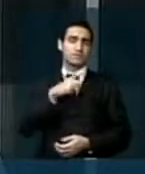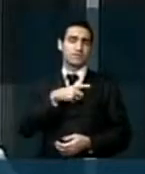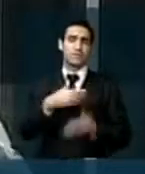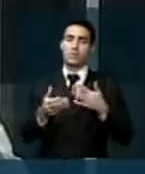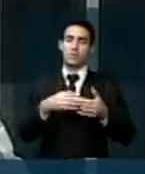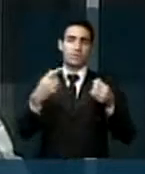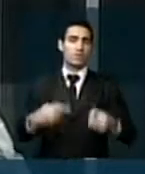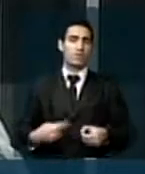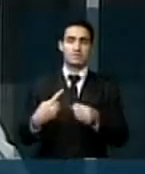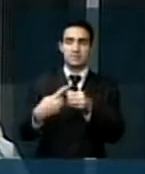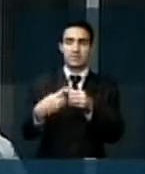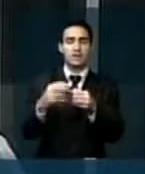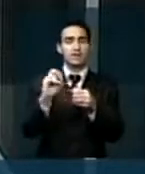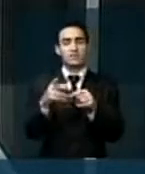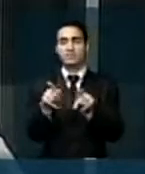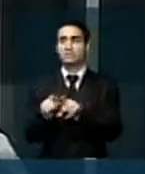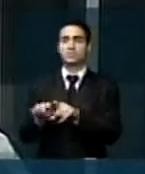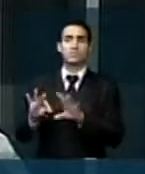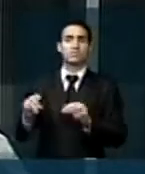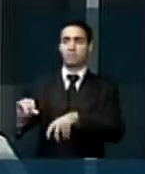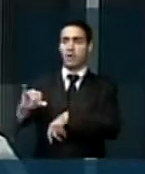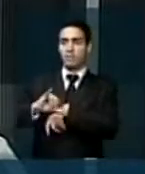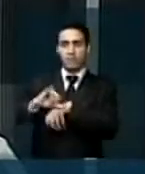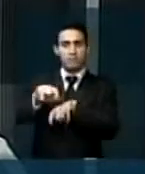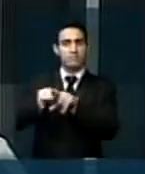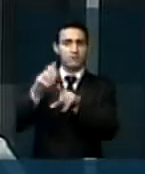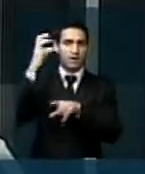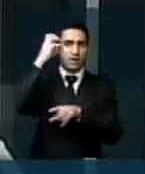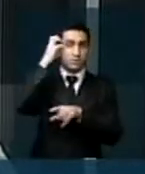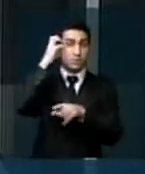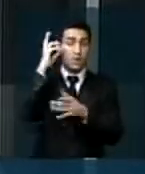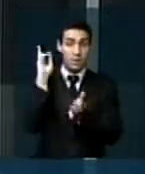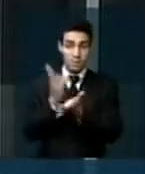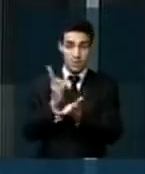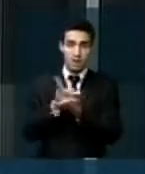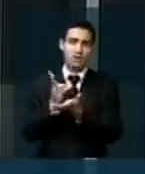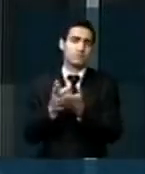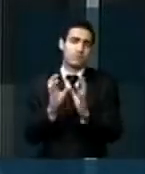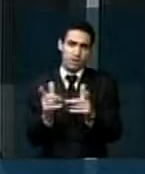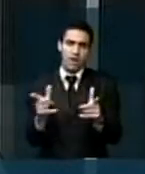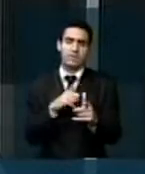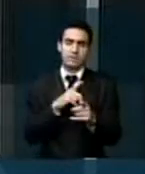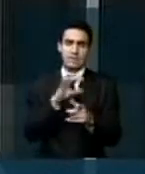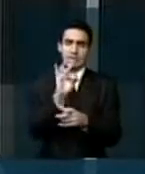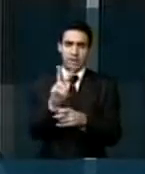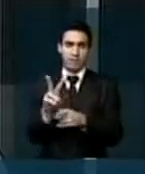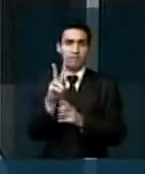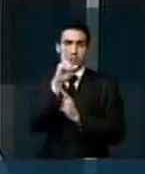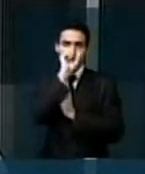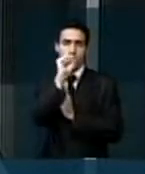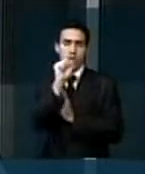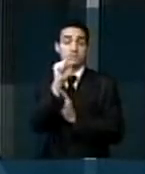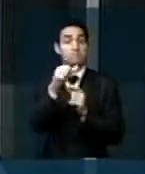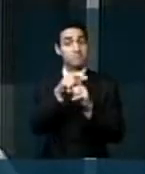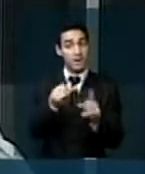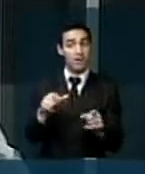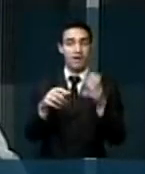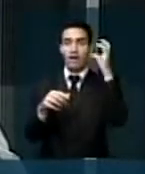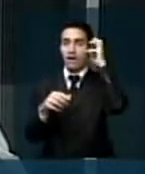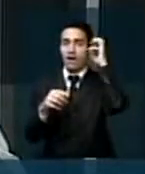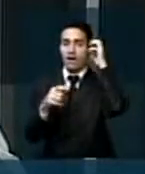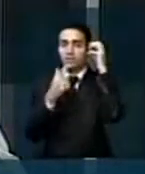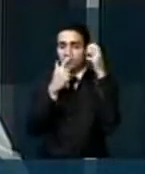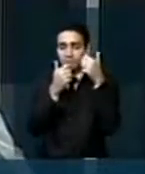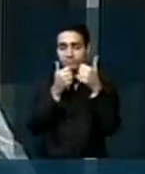centros, até as grandes metrópoles. Apesar da força indiscutível da televisão, o rádio consegue chegar mais